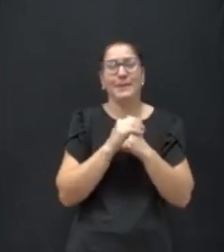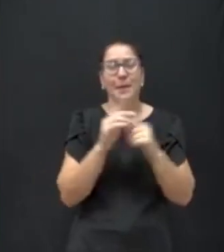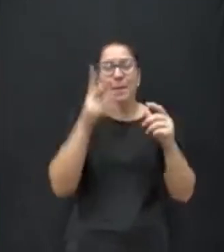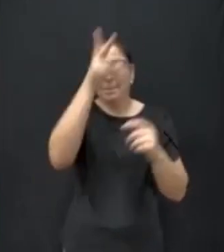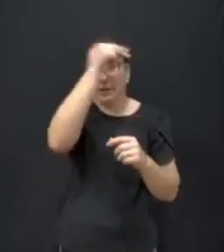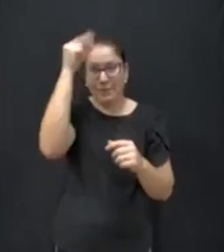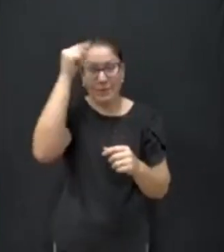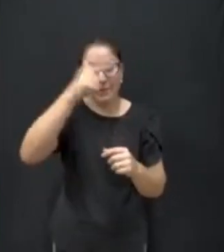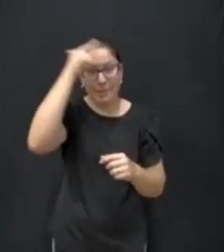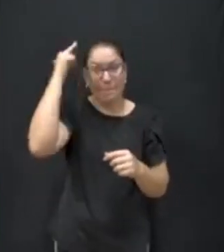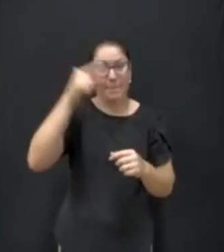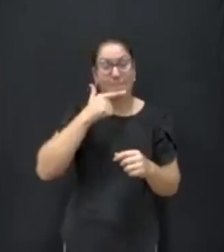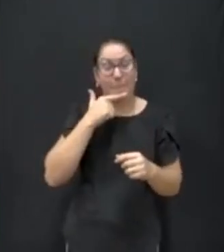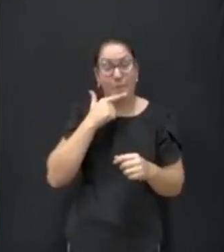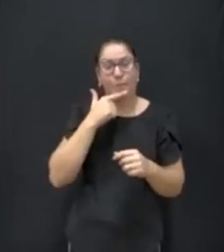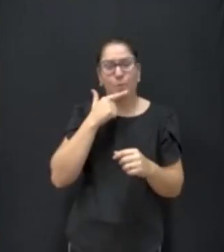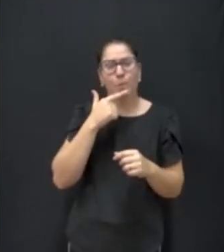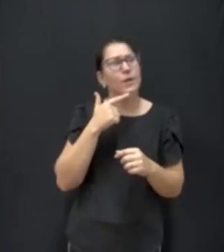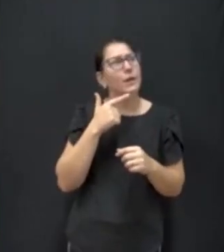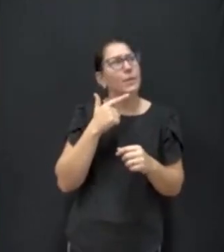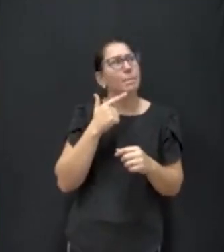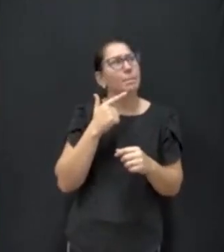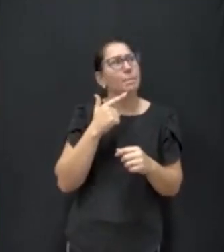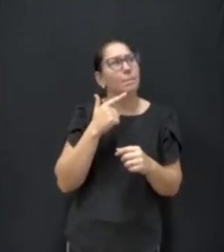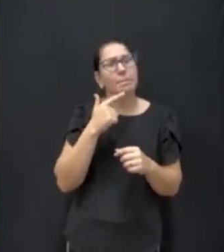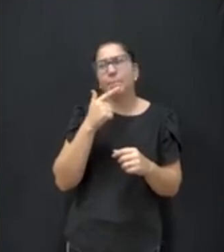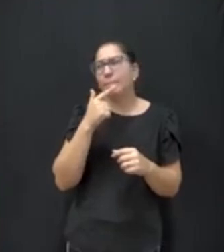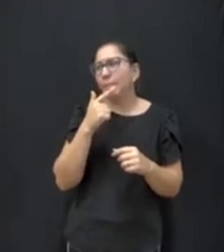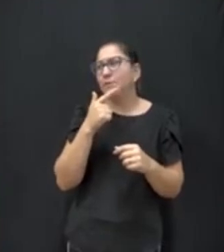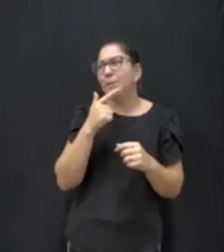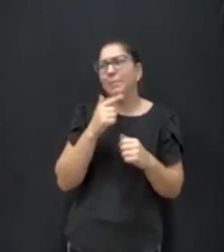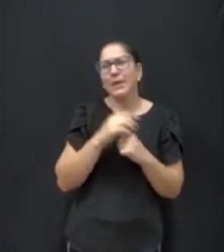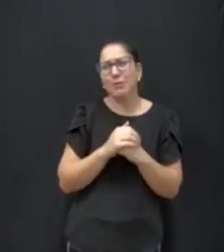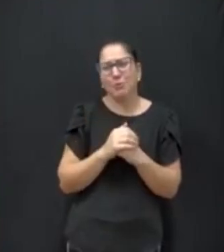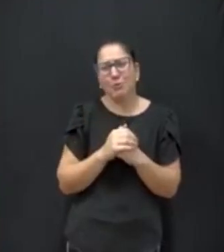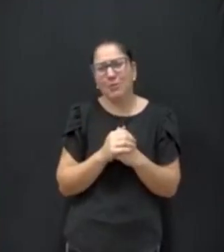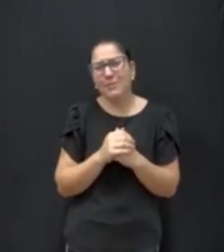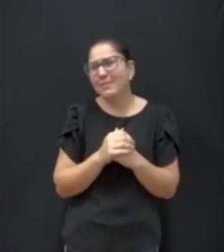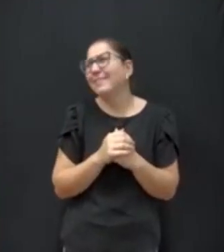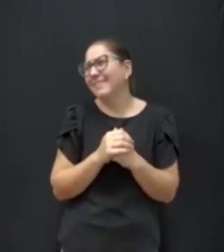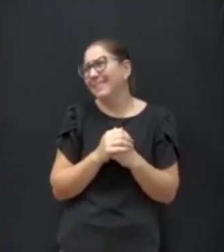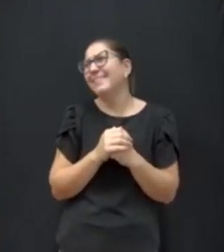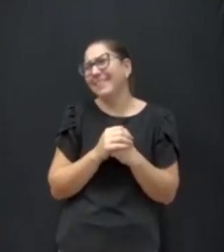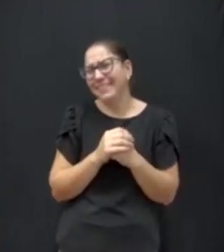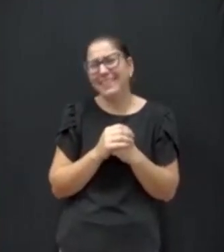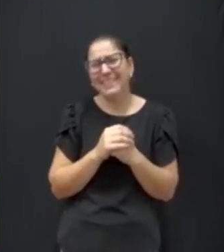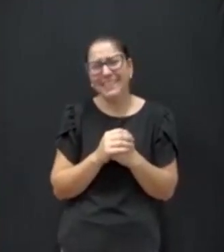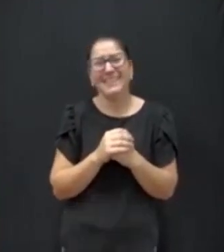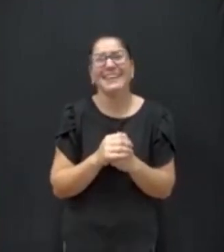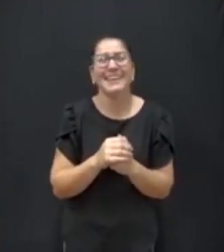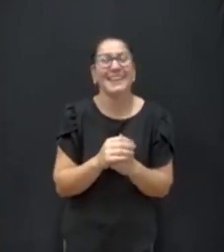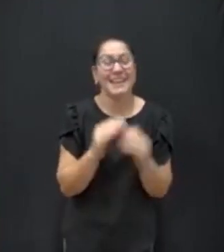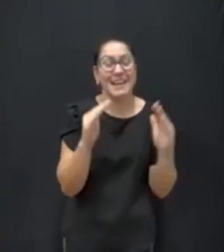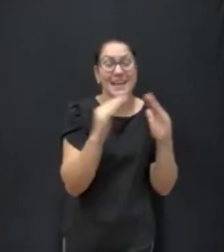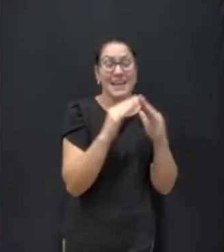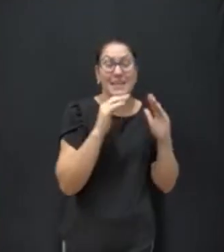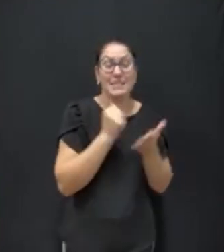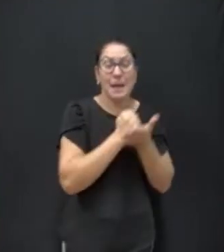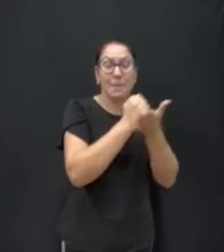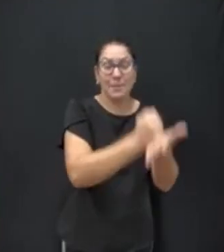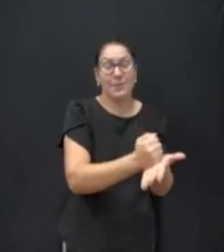prefeito Beto tomou todas as medidas possíveis e impossíveis. Investiu na Casa Apoio.